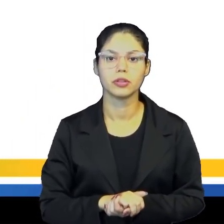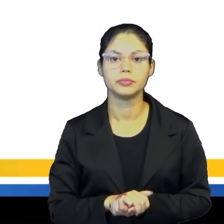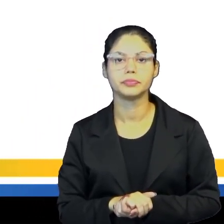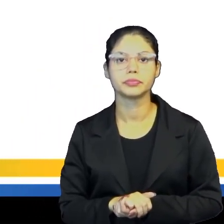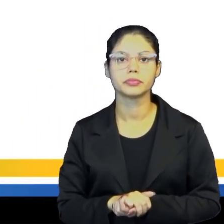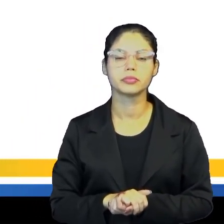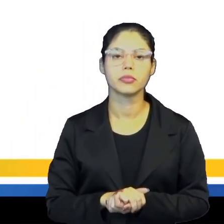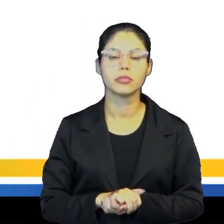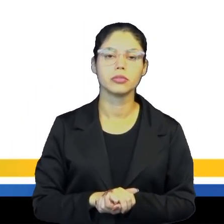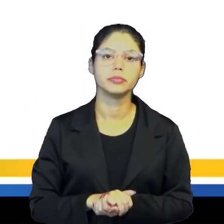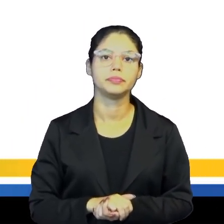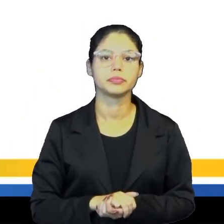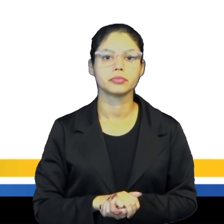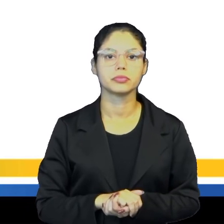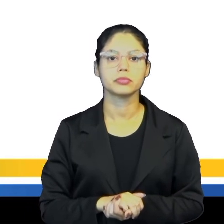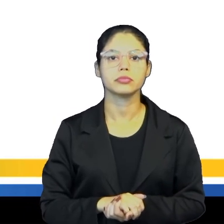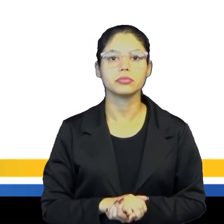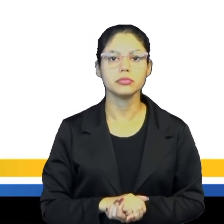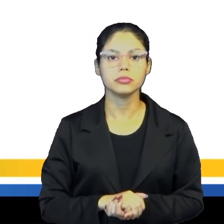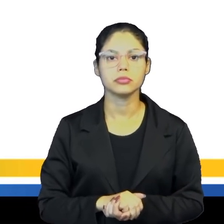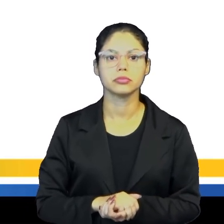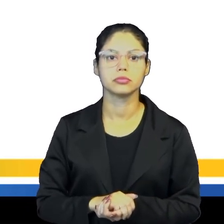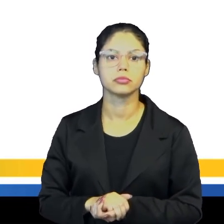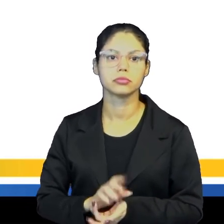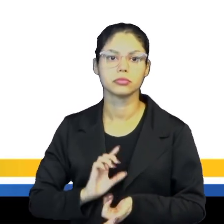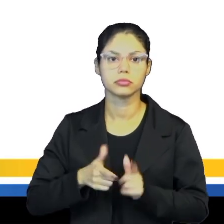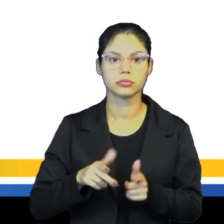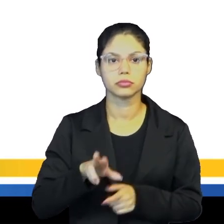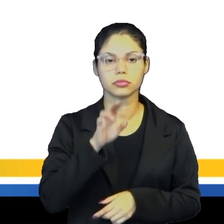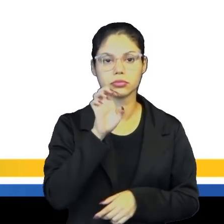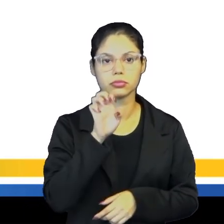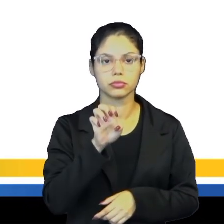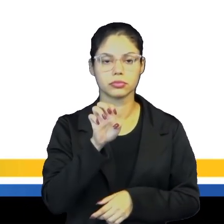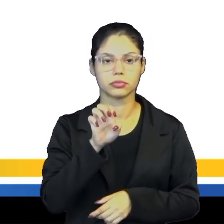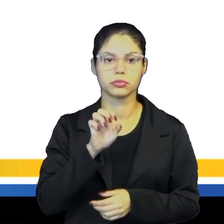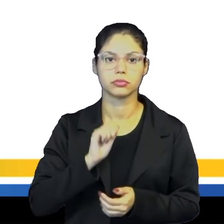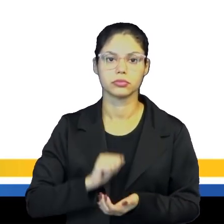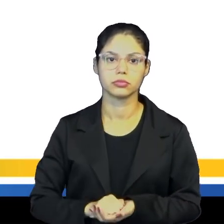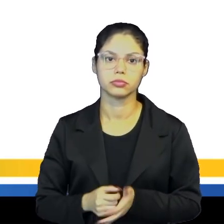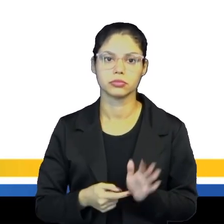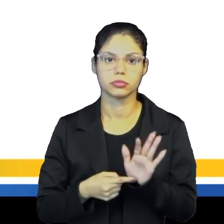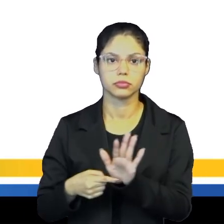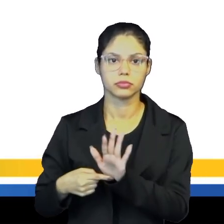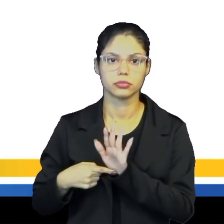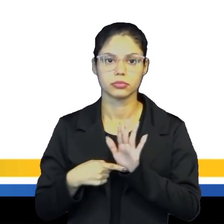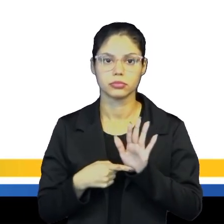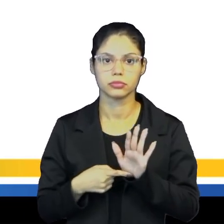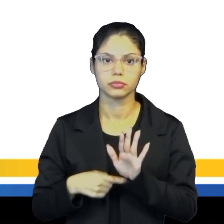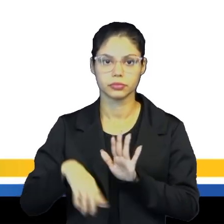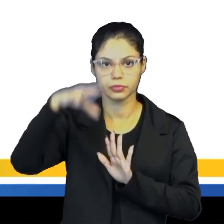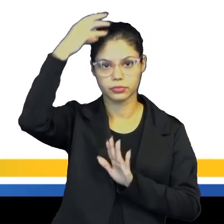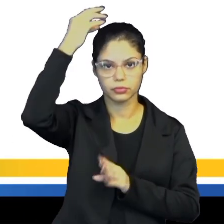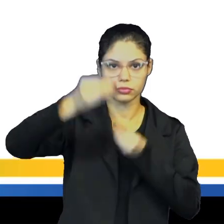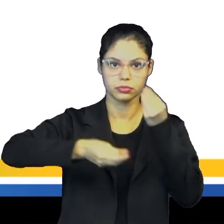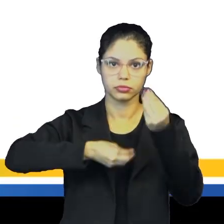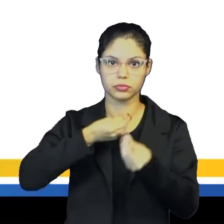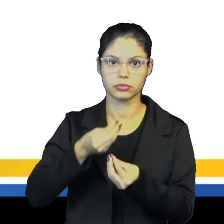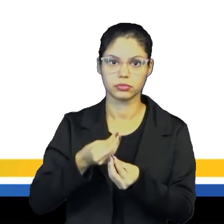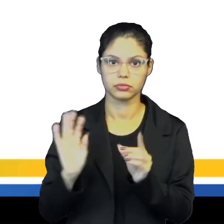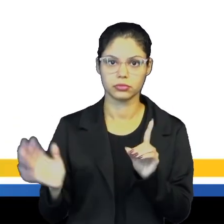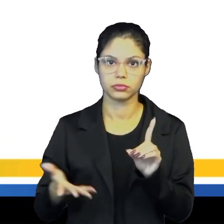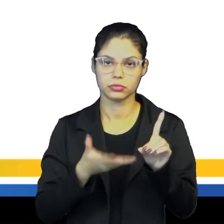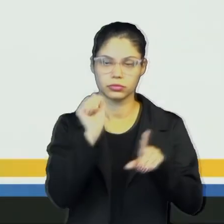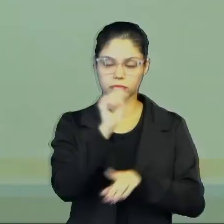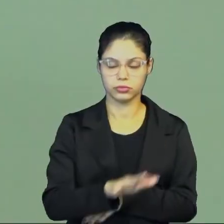Pensando um pouquinho na resposta. A resposta correta é a letra E, né, gente? O rei como fonte da